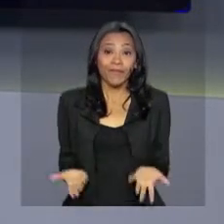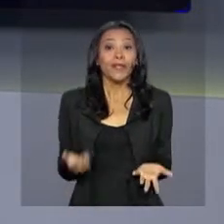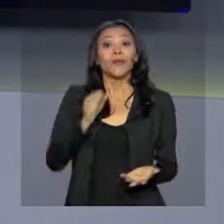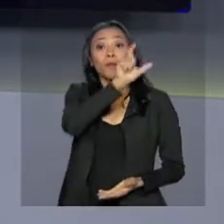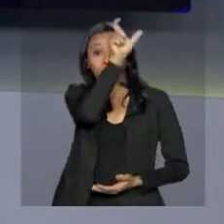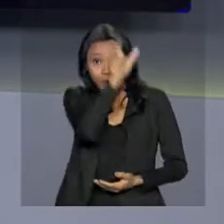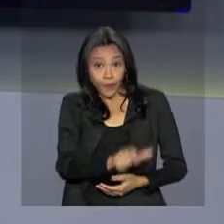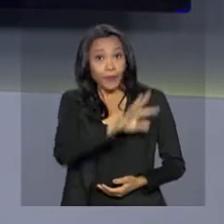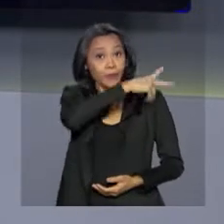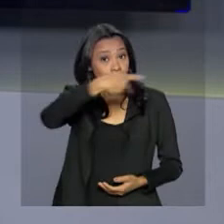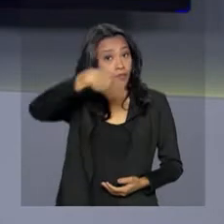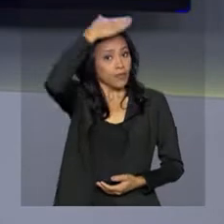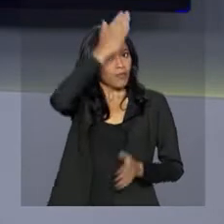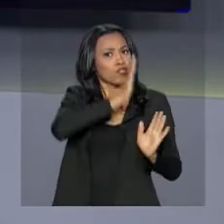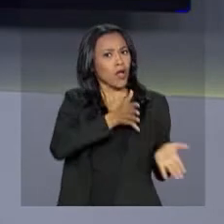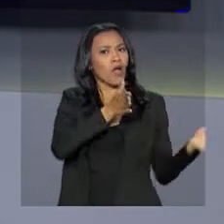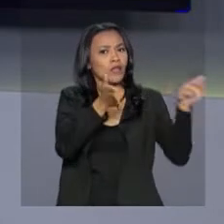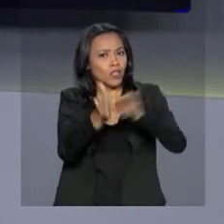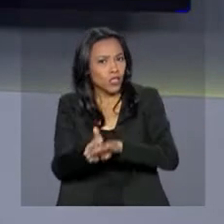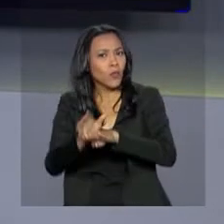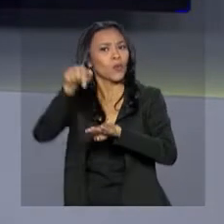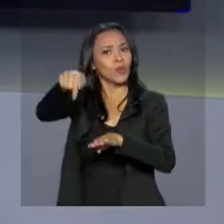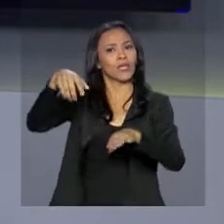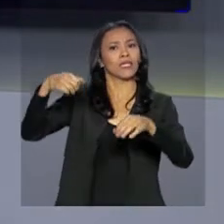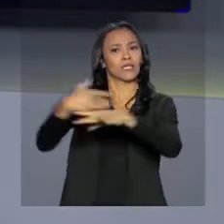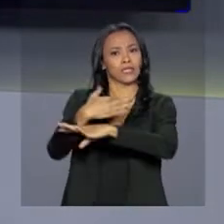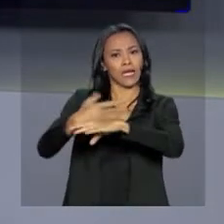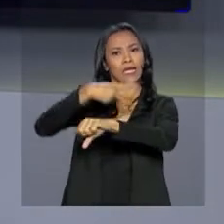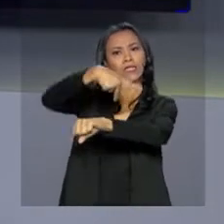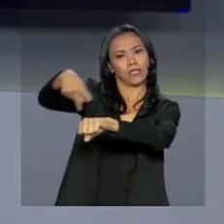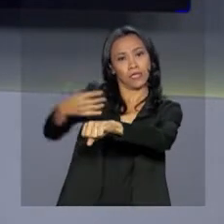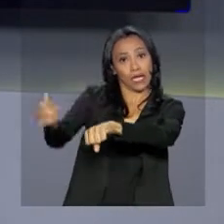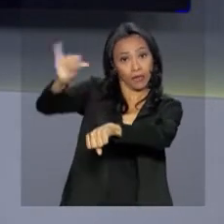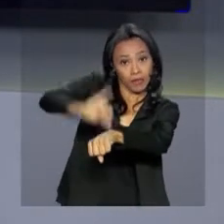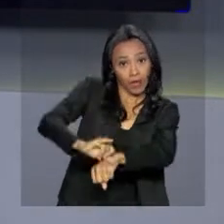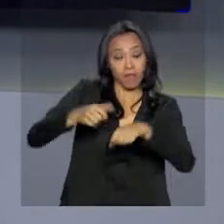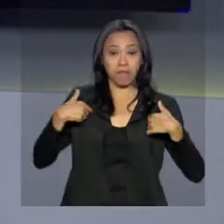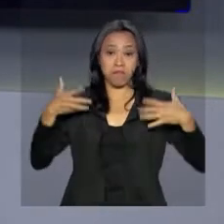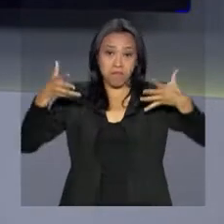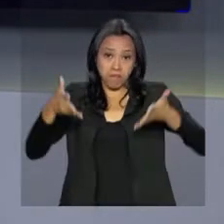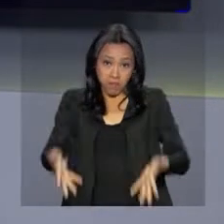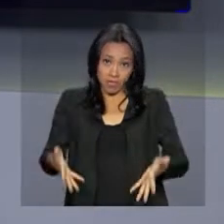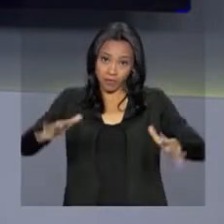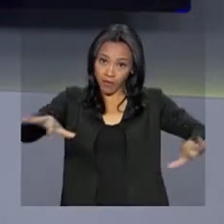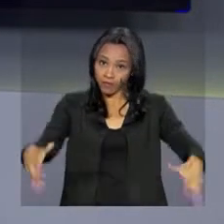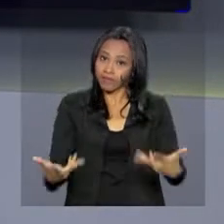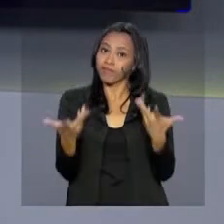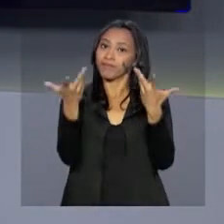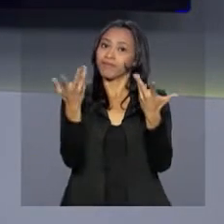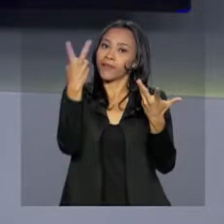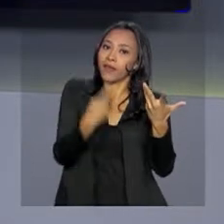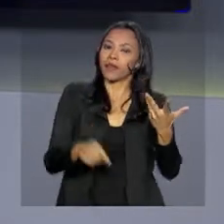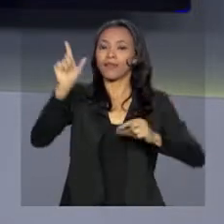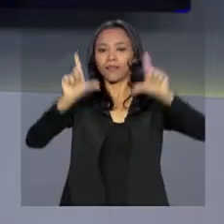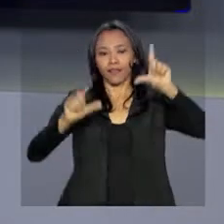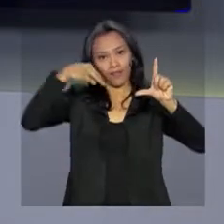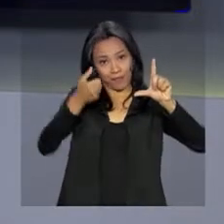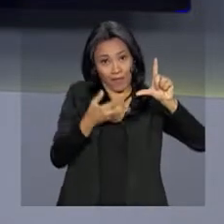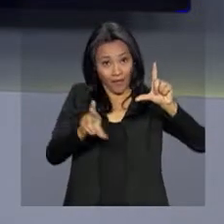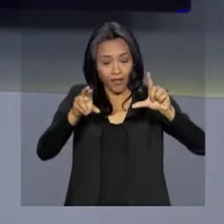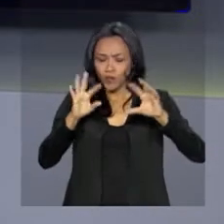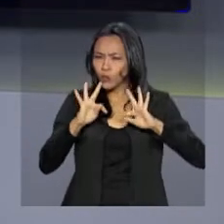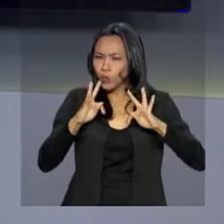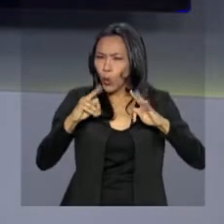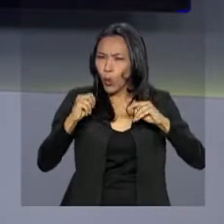Michel Temer já chegou na cidade de Assunção, no Paraguai, para participar da cerimônia de posse. A NBR traz pra você todas as